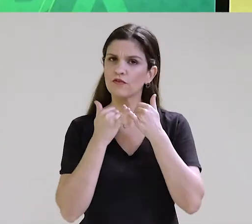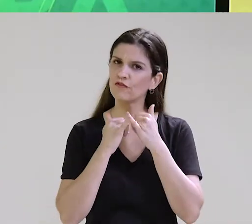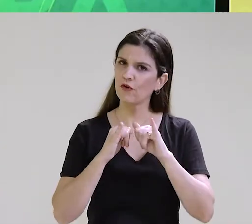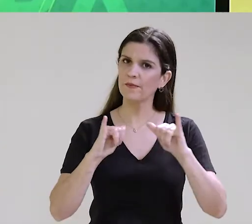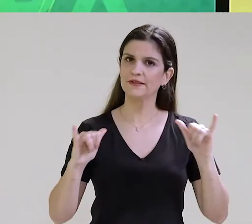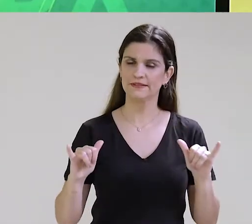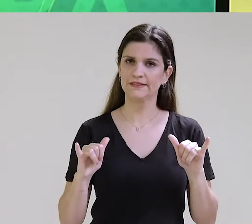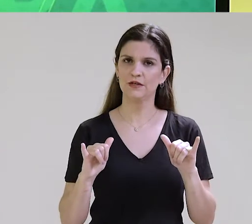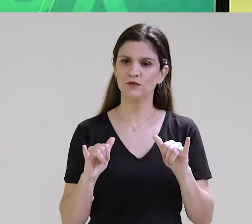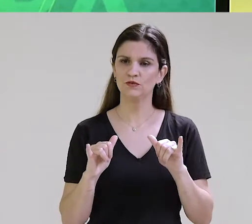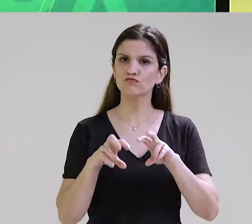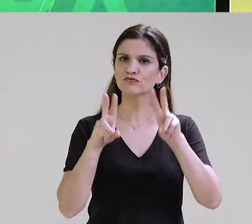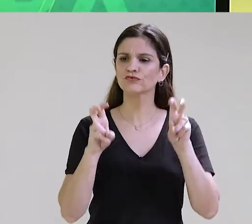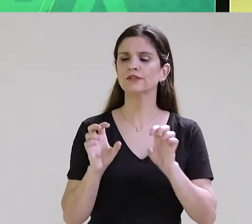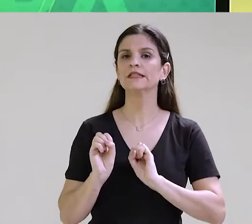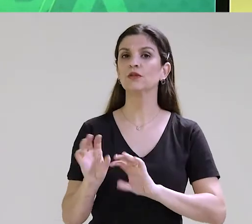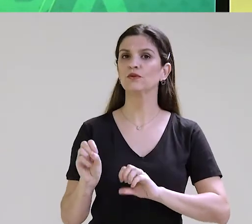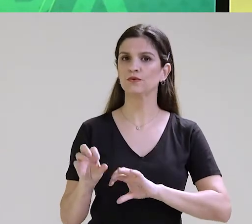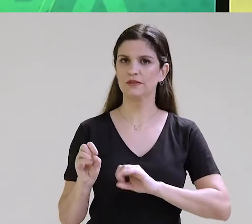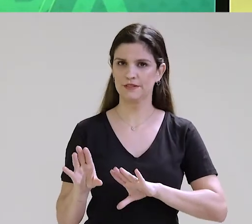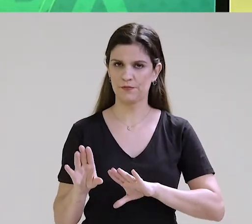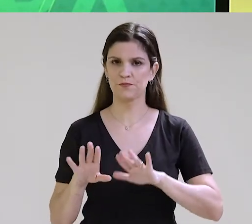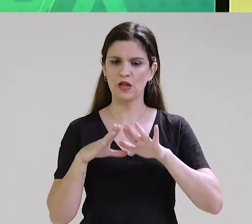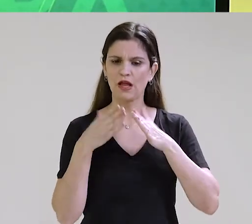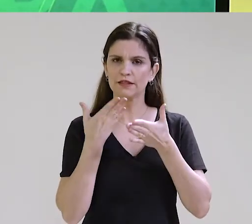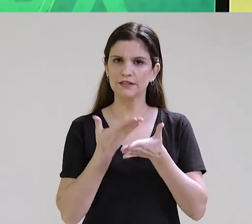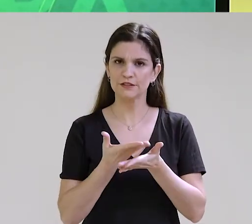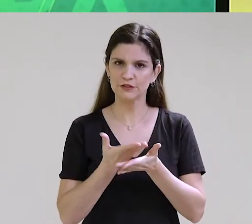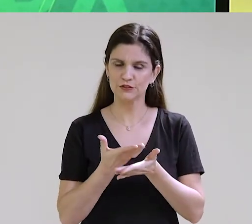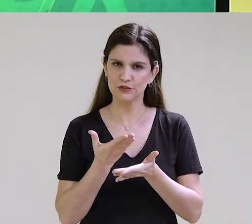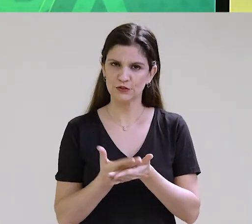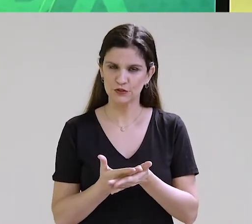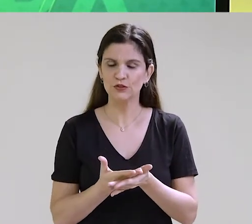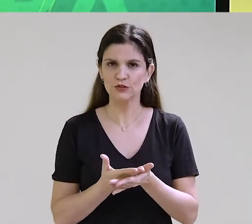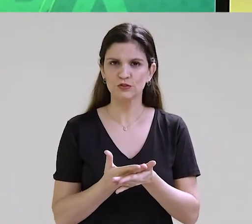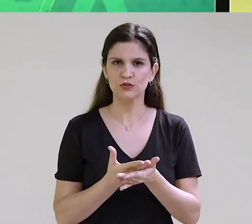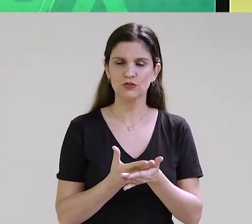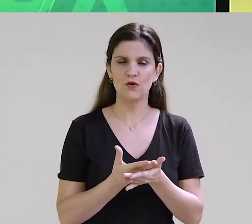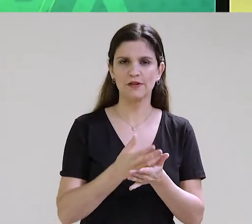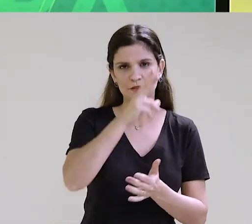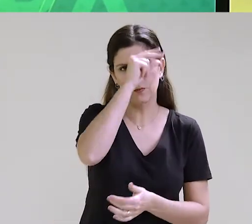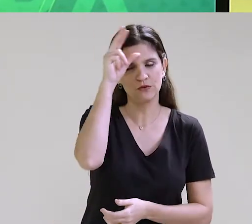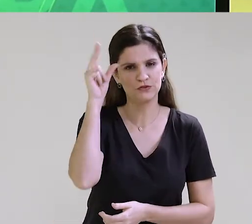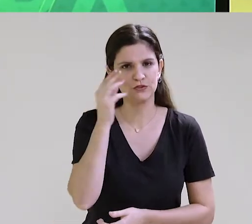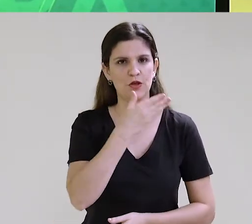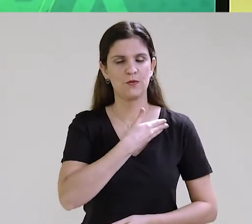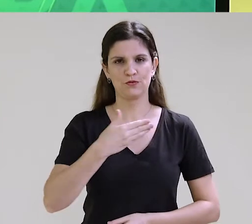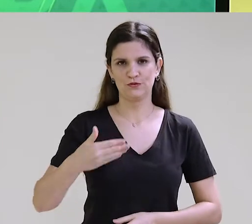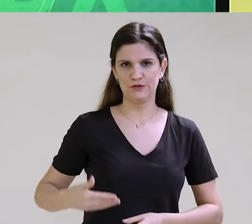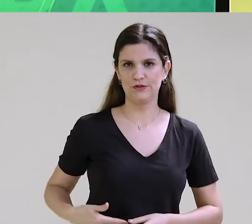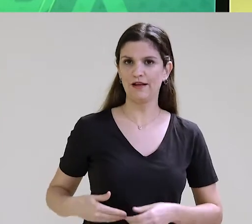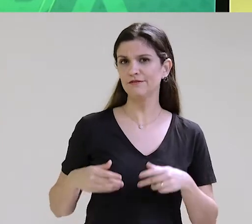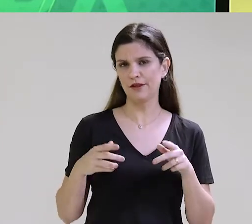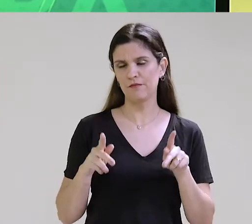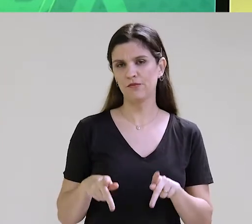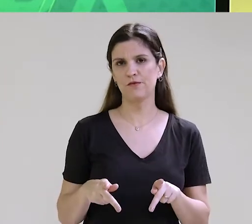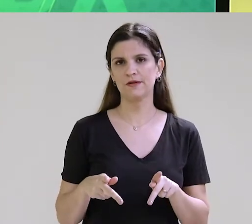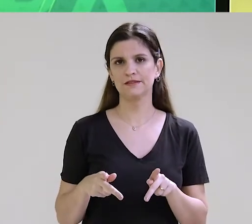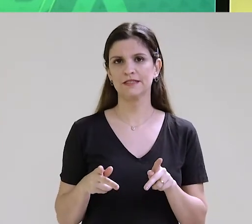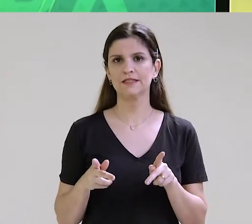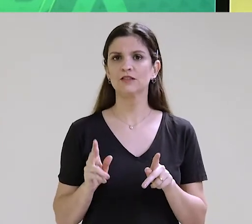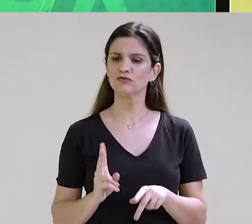novidade é sobre educação. As aulas presenciais nas escolas estaduais e municipais continuam